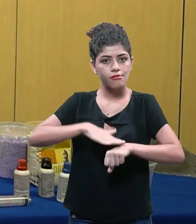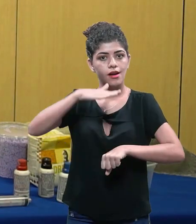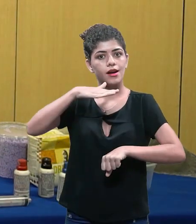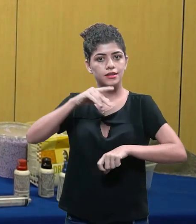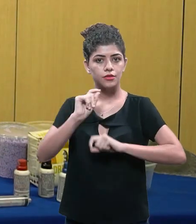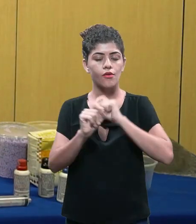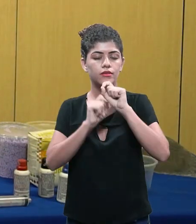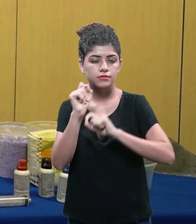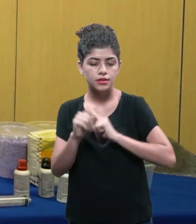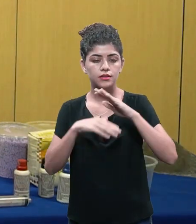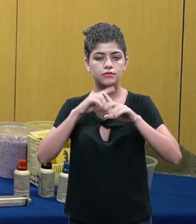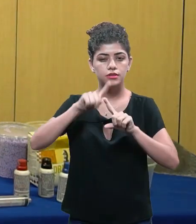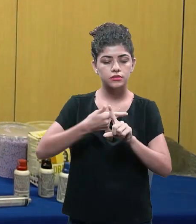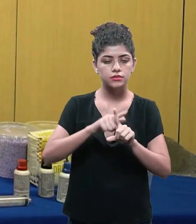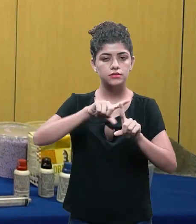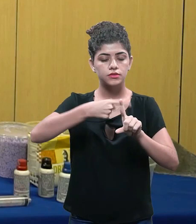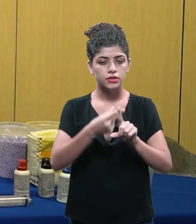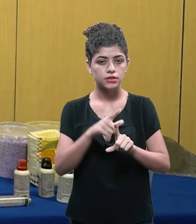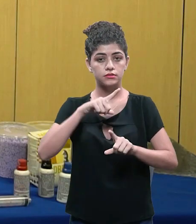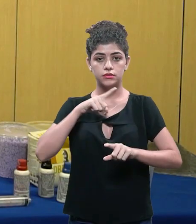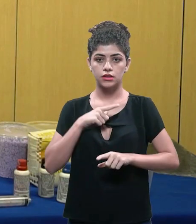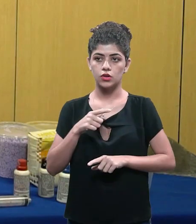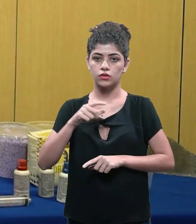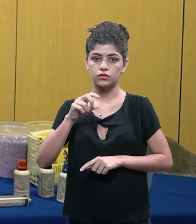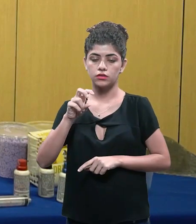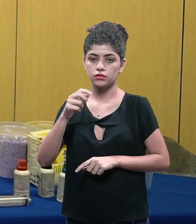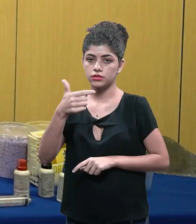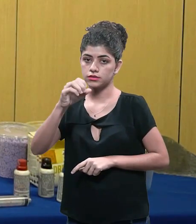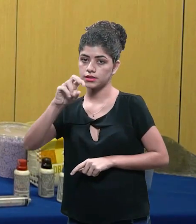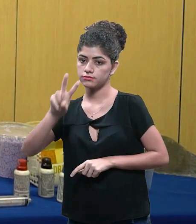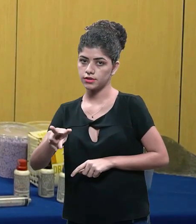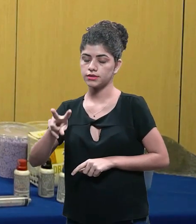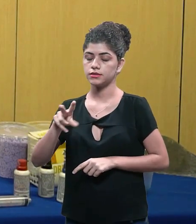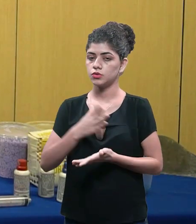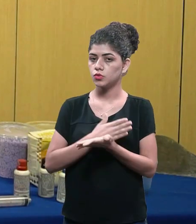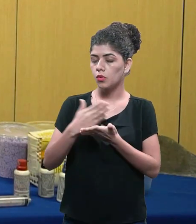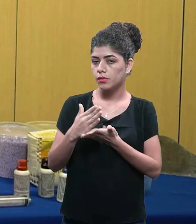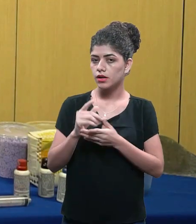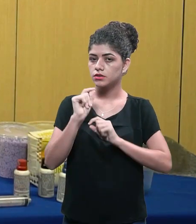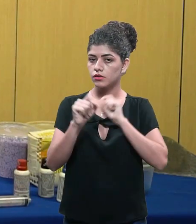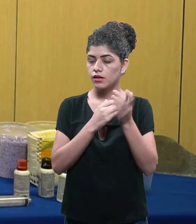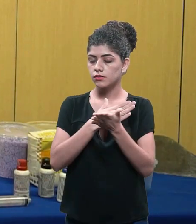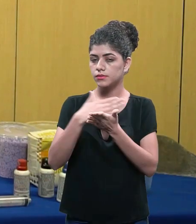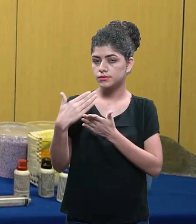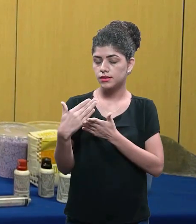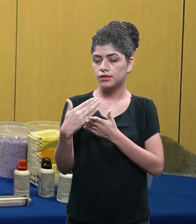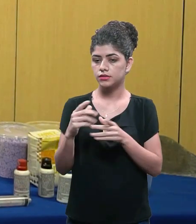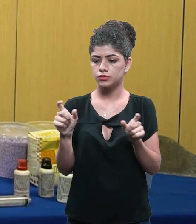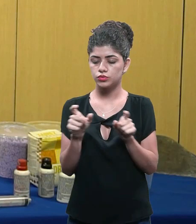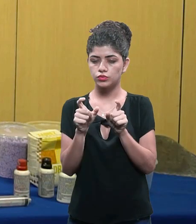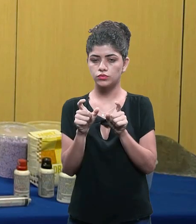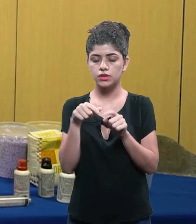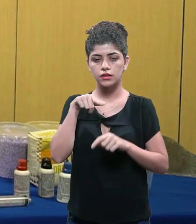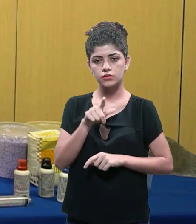quero fazer mais peças tu vai dobrando tu vai triplicando tu vai fazendo dez vezes mais mas como é isso que eu falei pra vocês o ideal é sempre